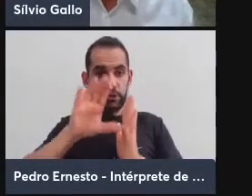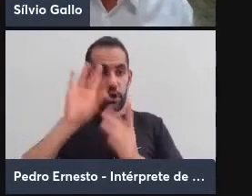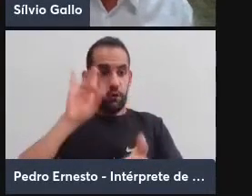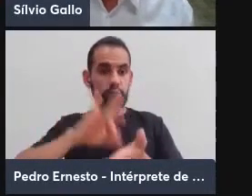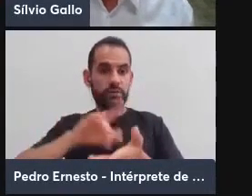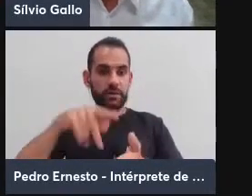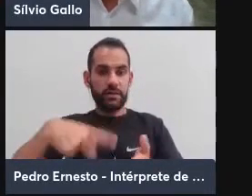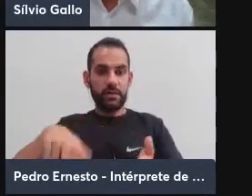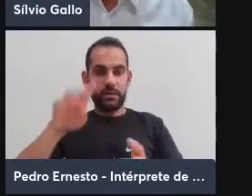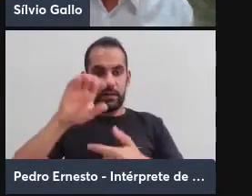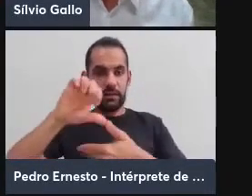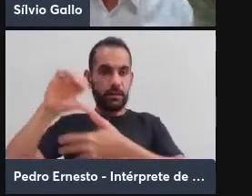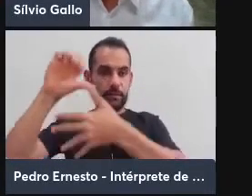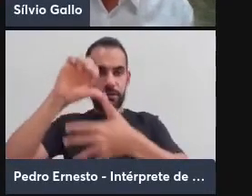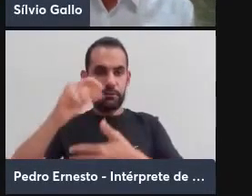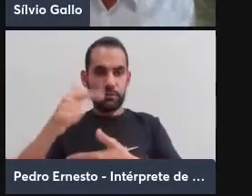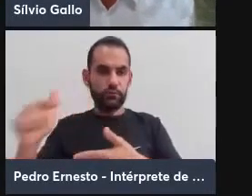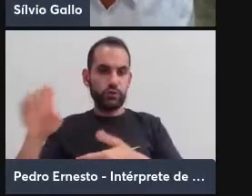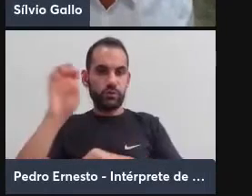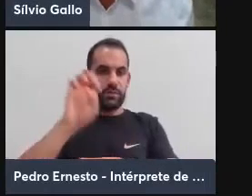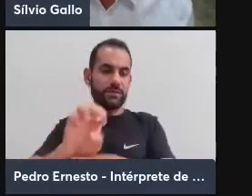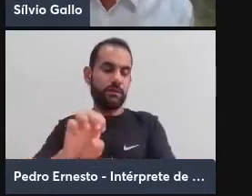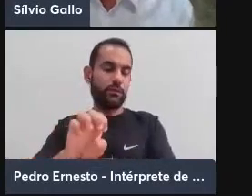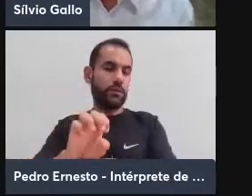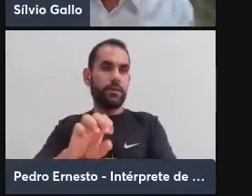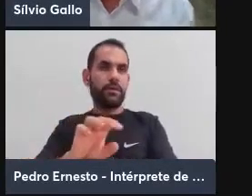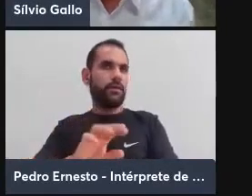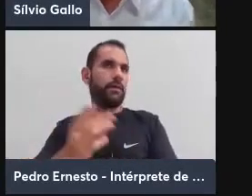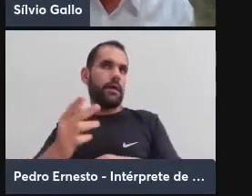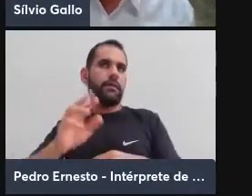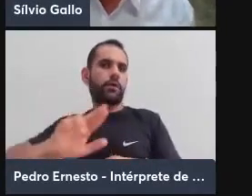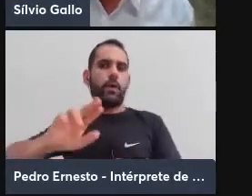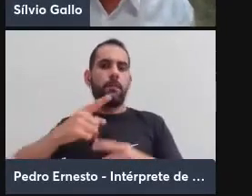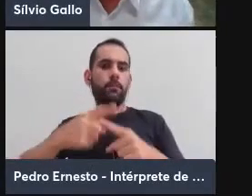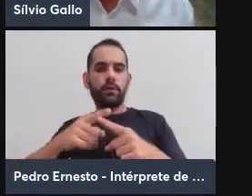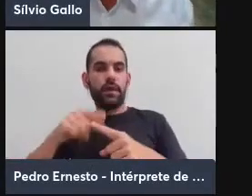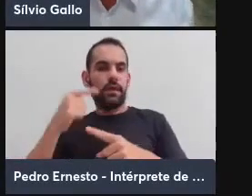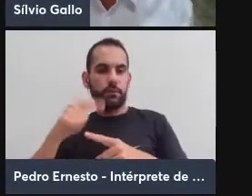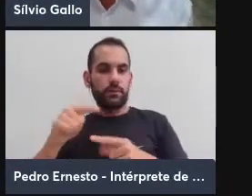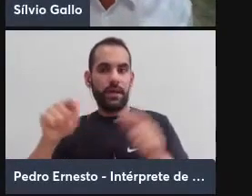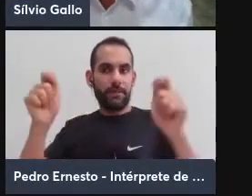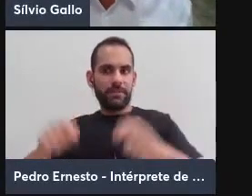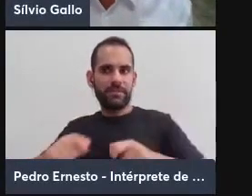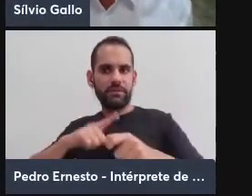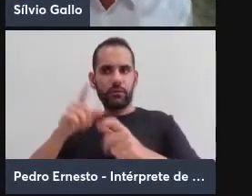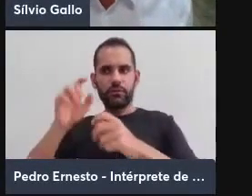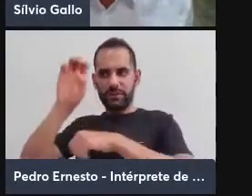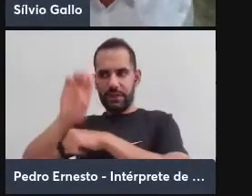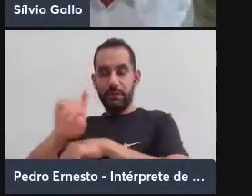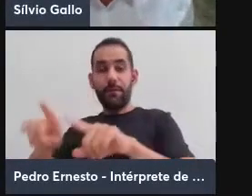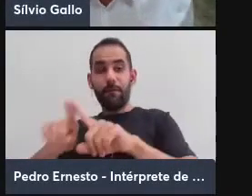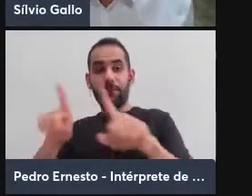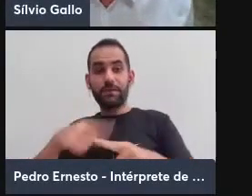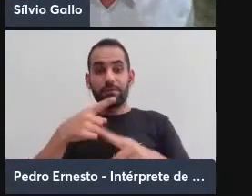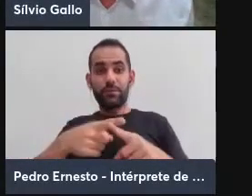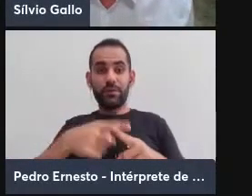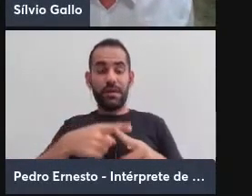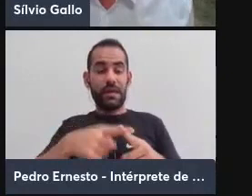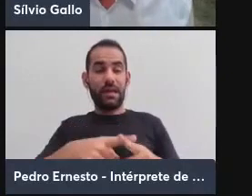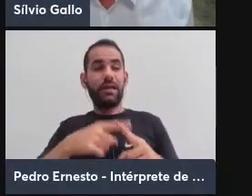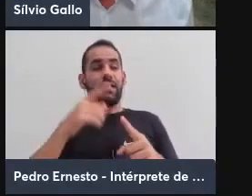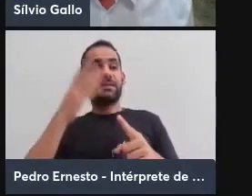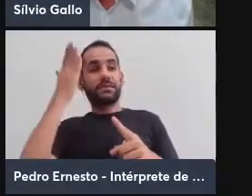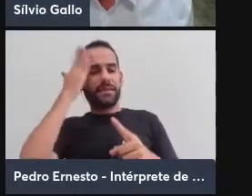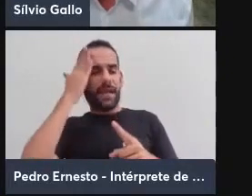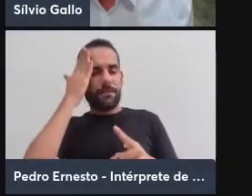não tinham o Estado, não porque elas não tivessem condições de ter o Estado, mas porque elas previam